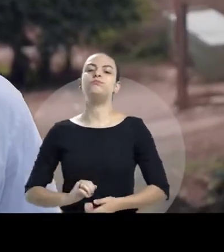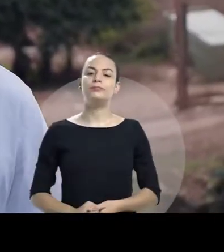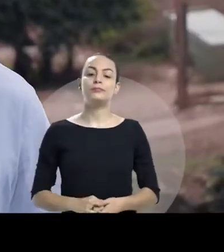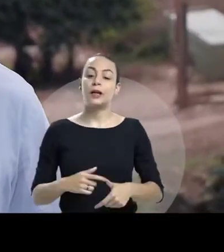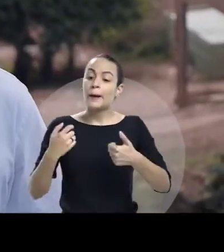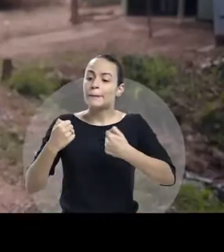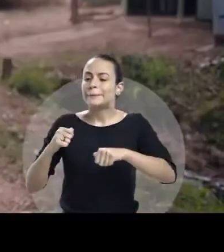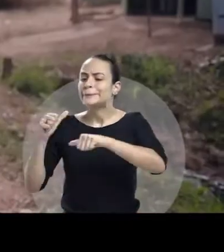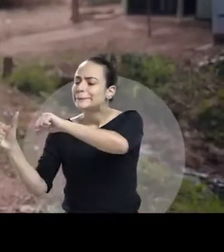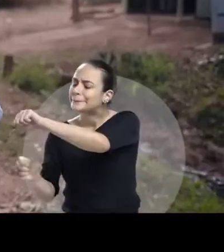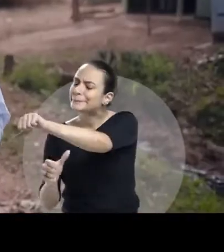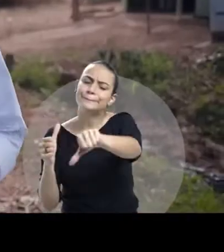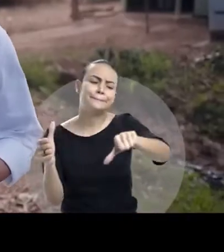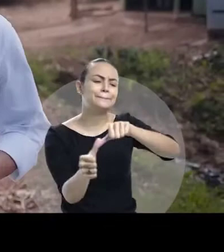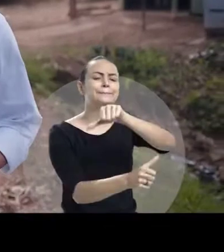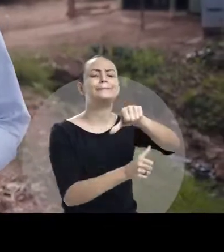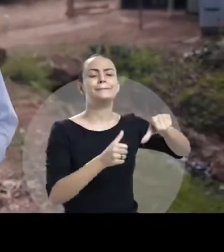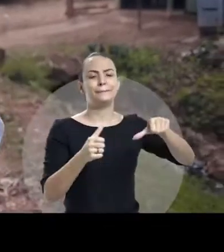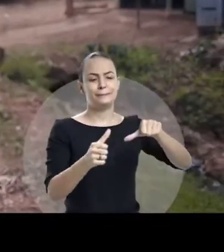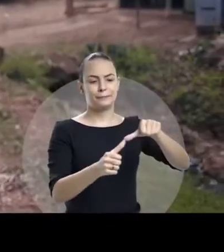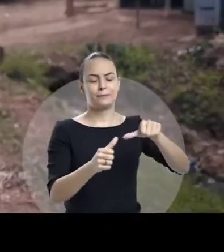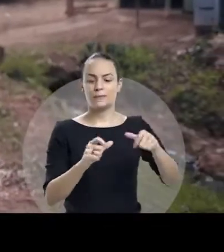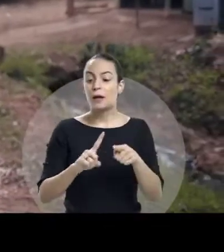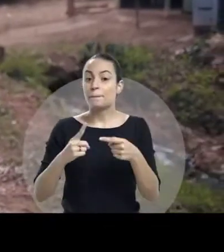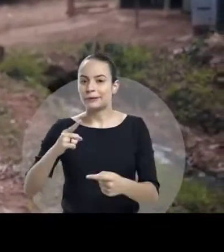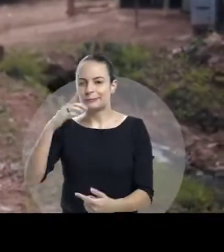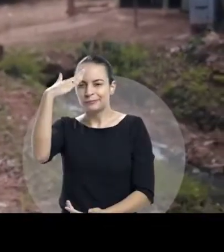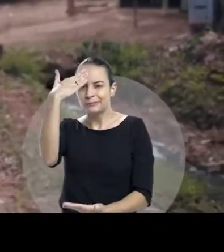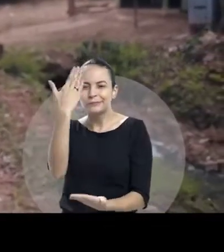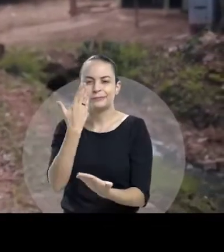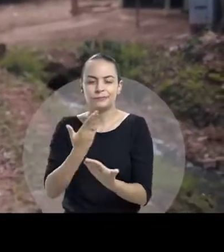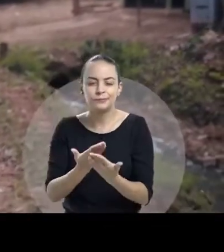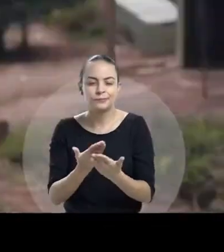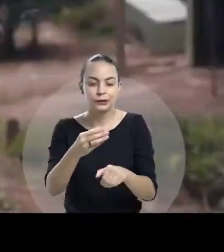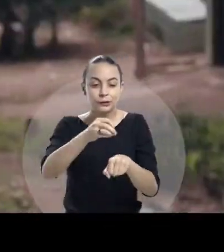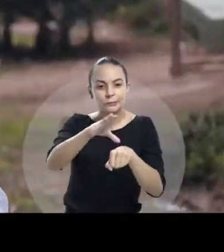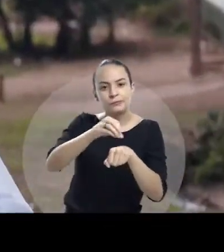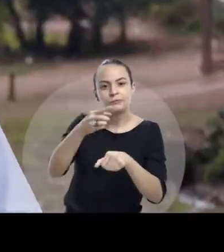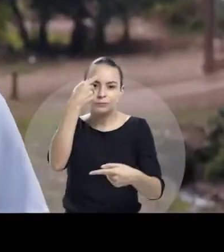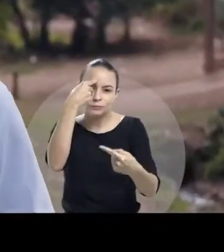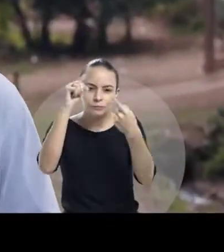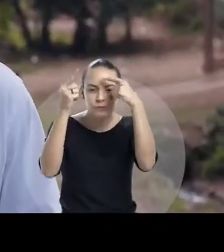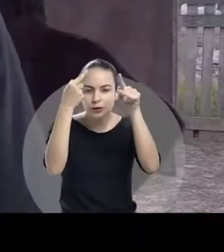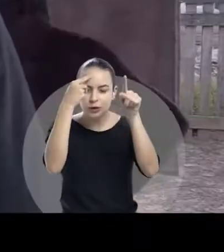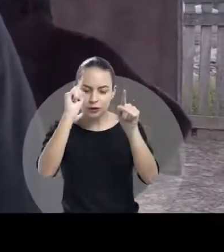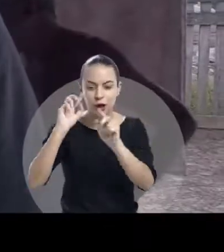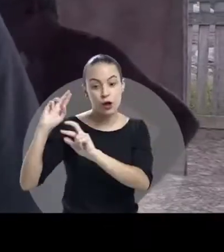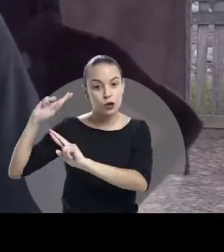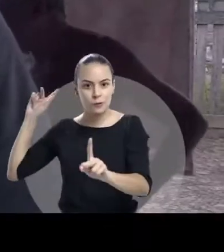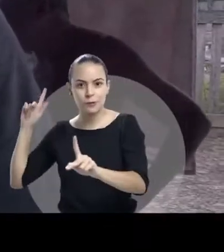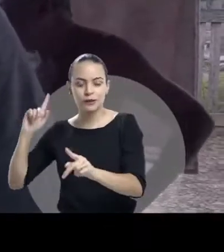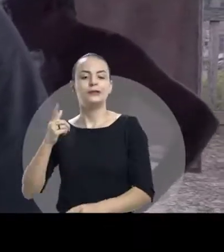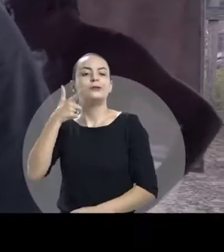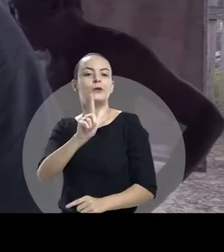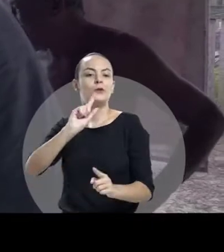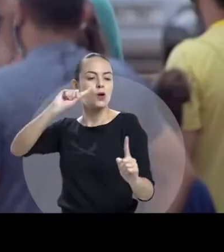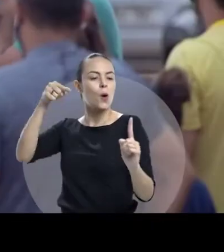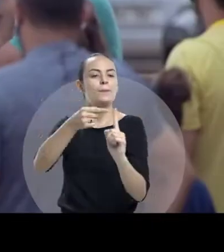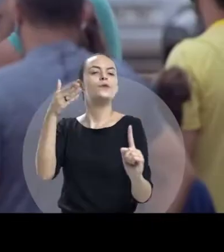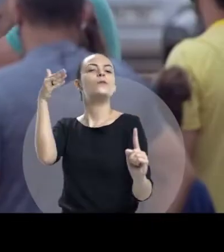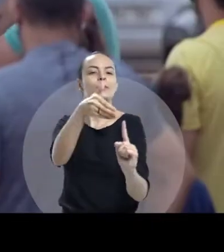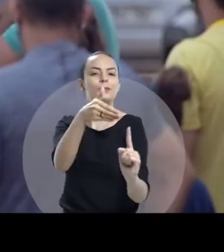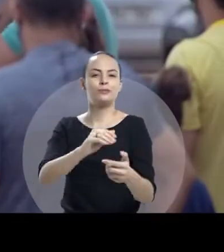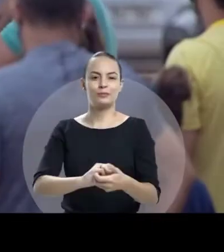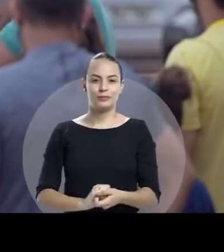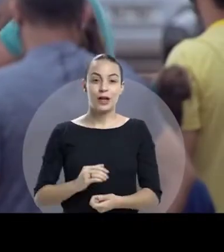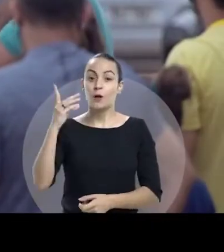Porto Velho. Mas eu acredito, com conhecimento e ideias inovadoras, poderemos chegar lá. No próximo domingo, que